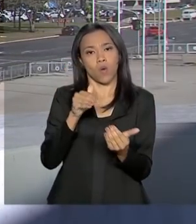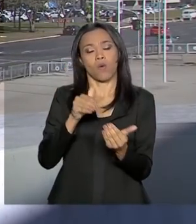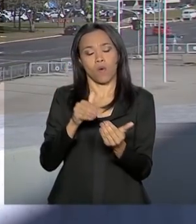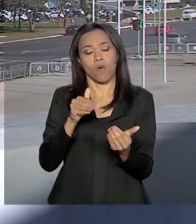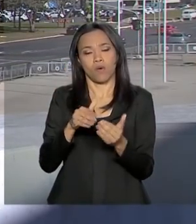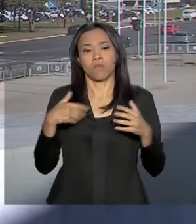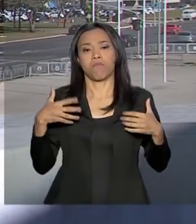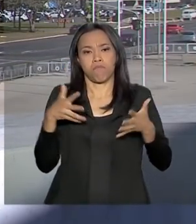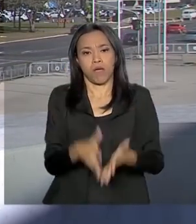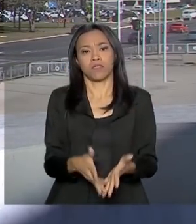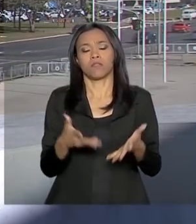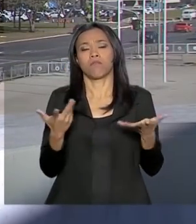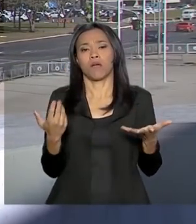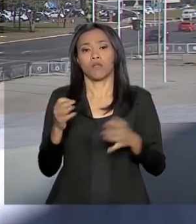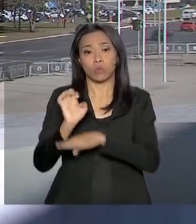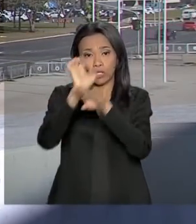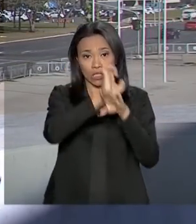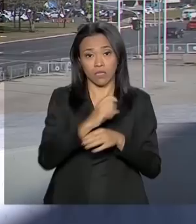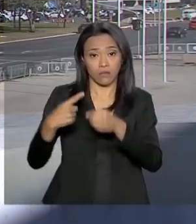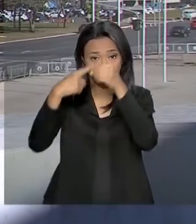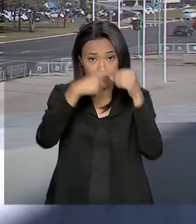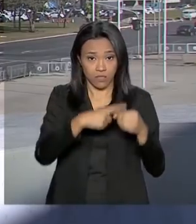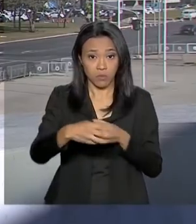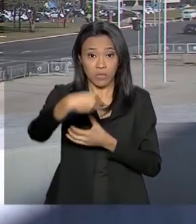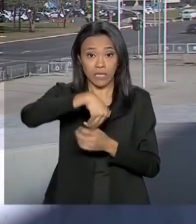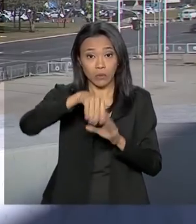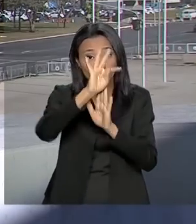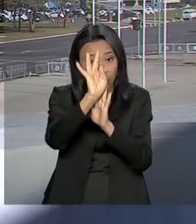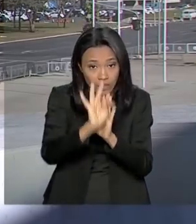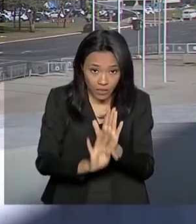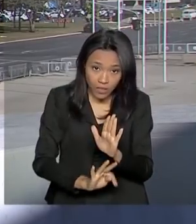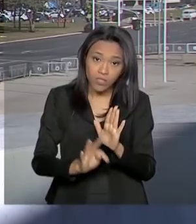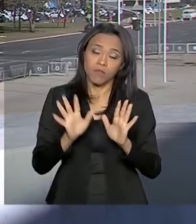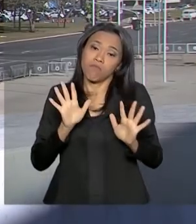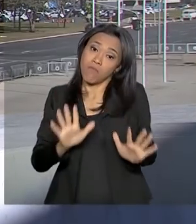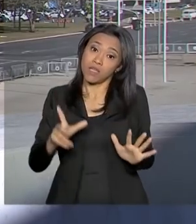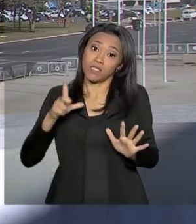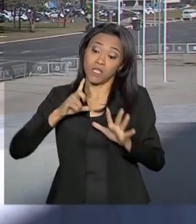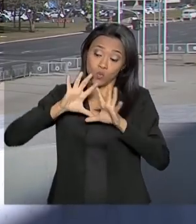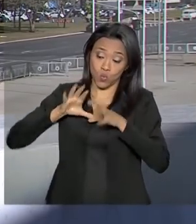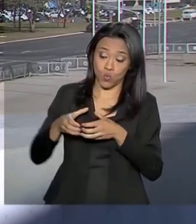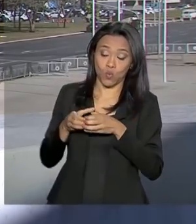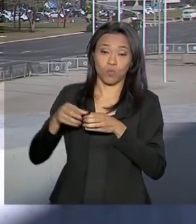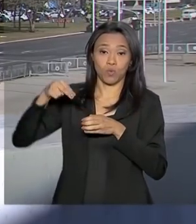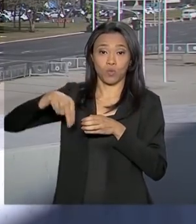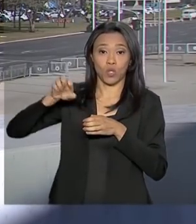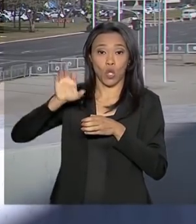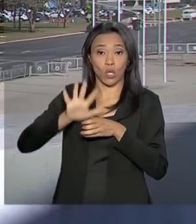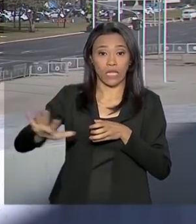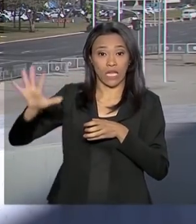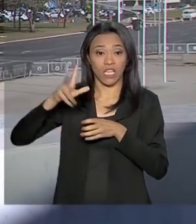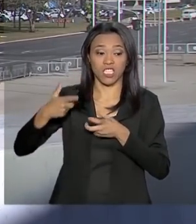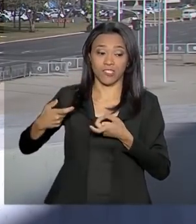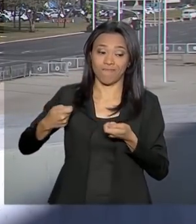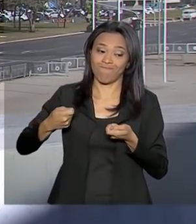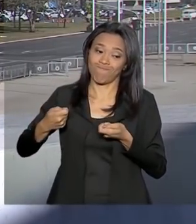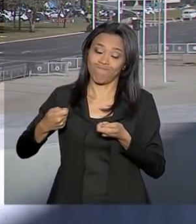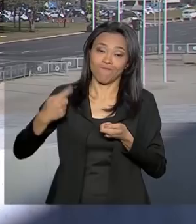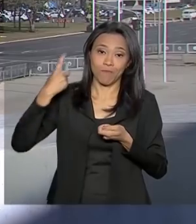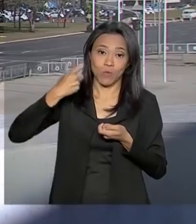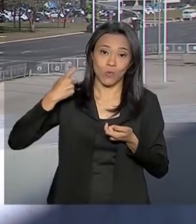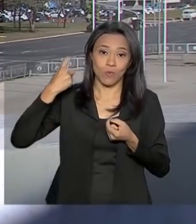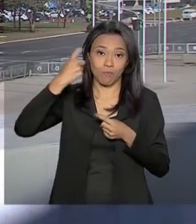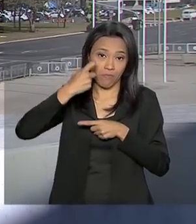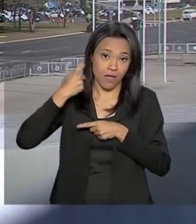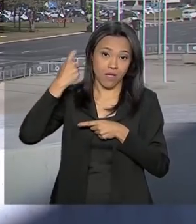e municípios no texto da reforma, né? Mas existe ali uma resistência na bancada do Nordeste. Entre os parlamentares, a preocupação